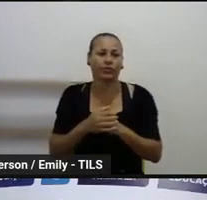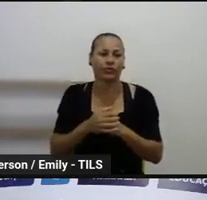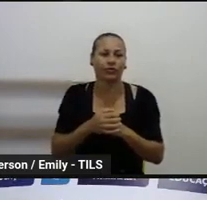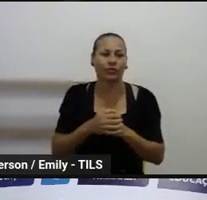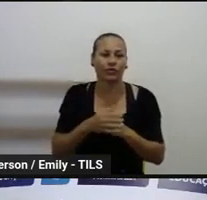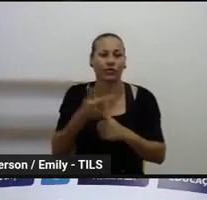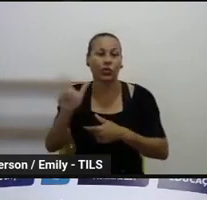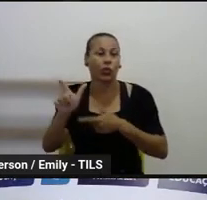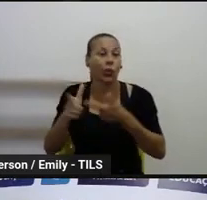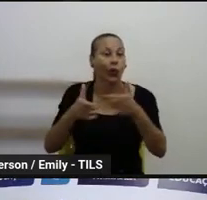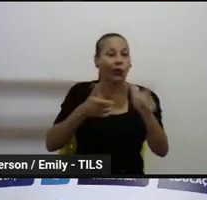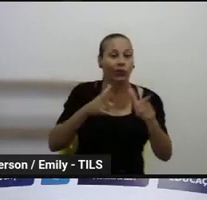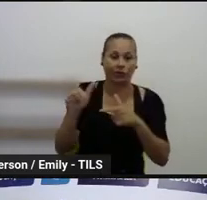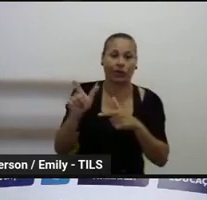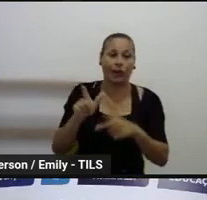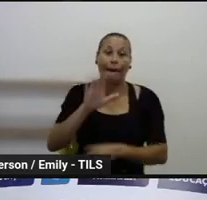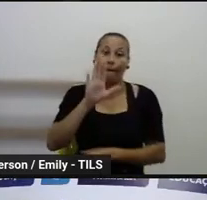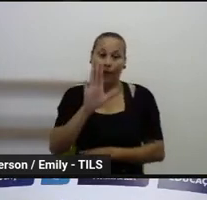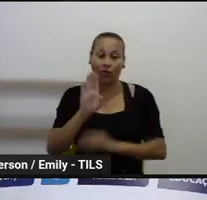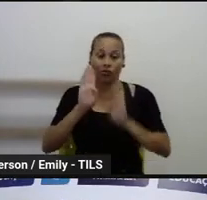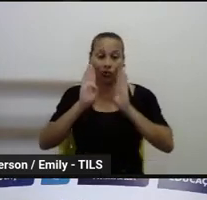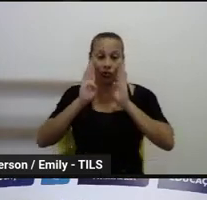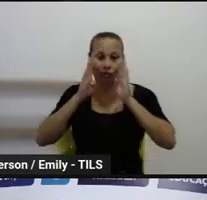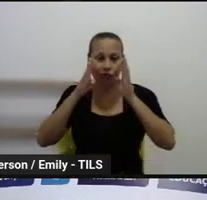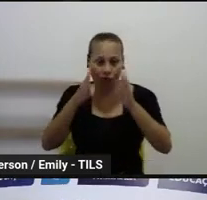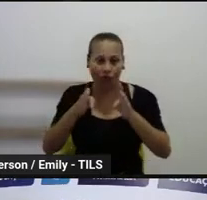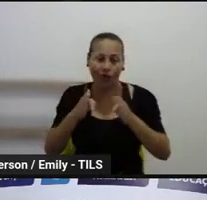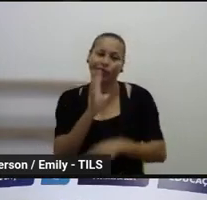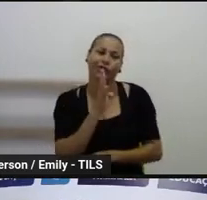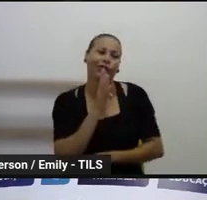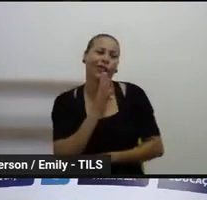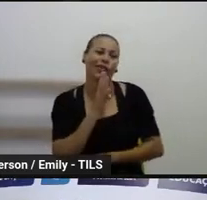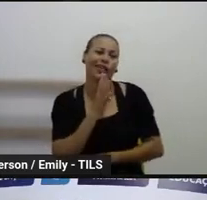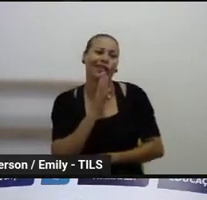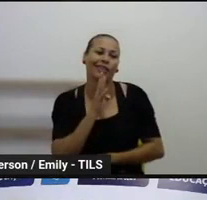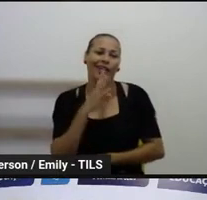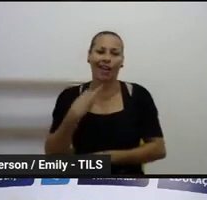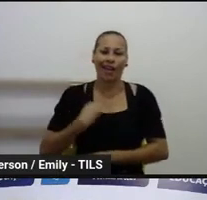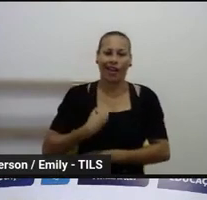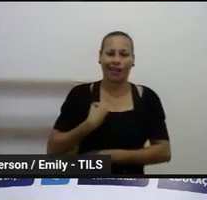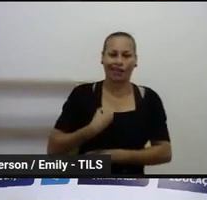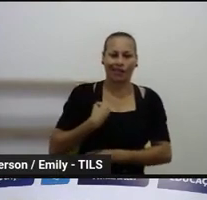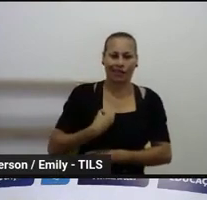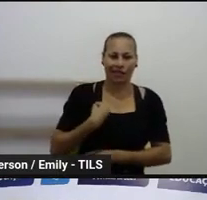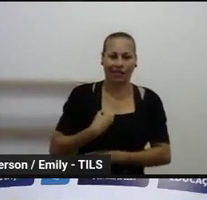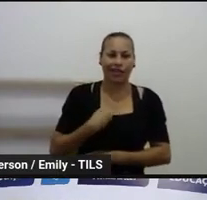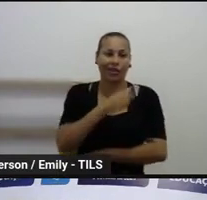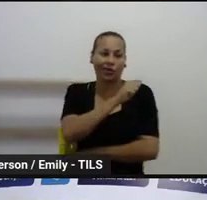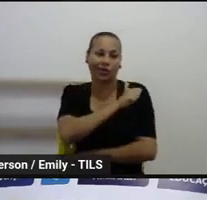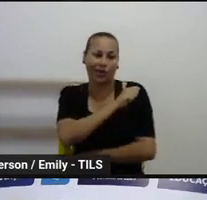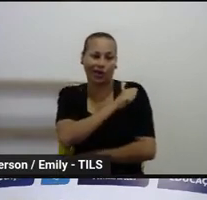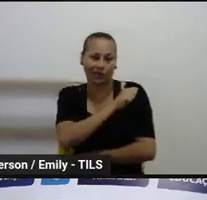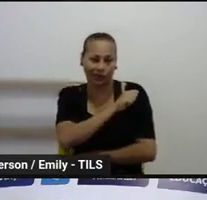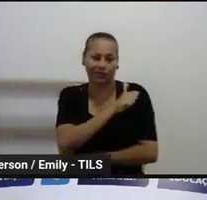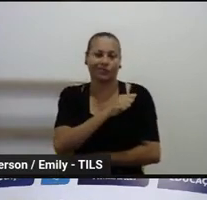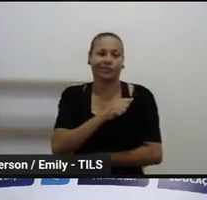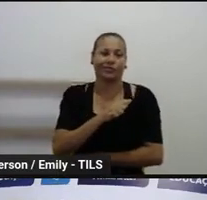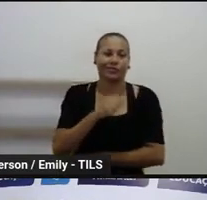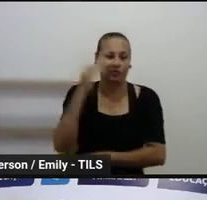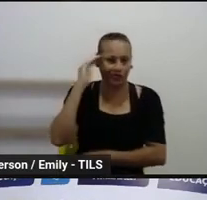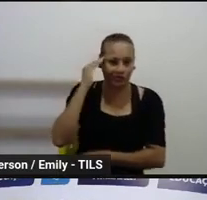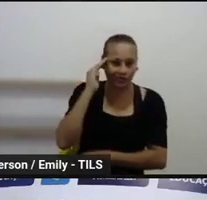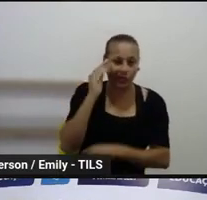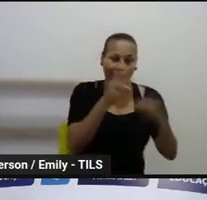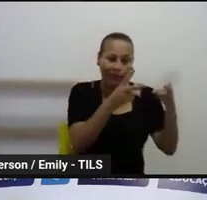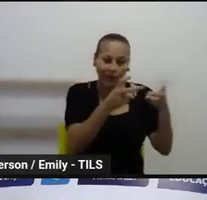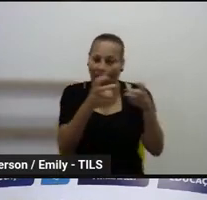são formativas, mas o objetivo é a gente conhecer a realidade da rede, para a gente intervir de acordo com a realidade